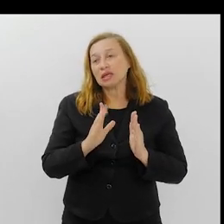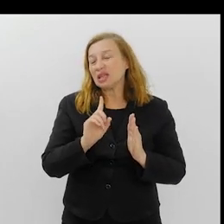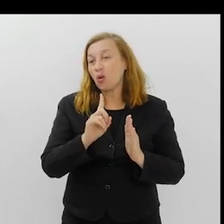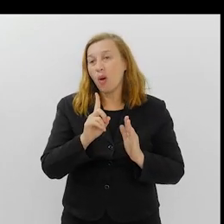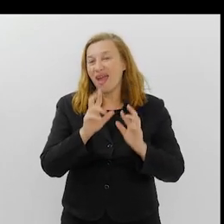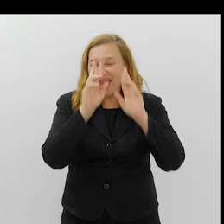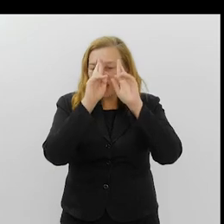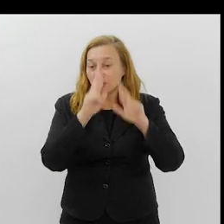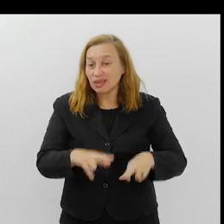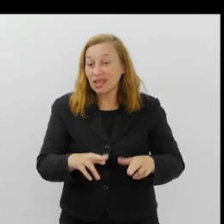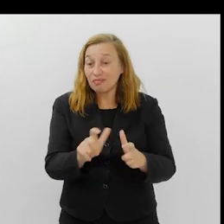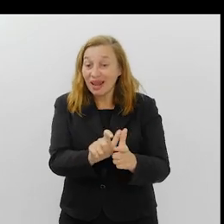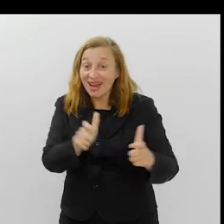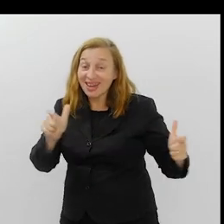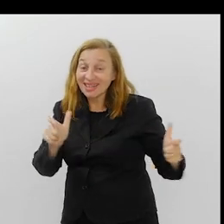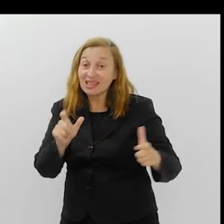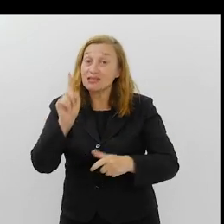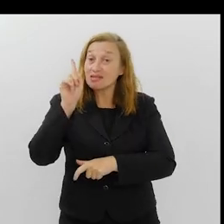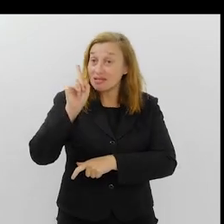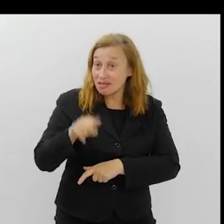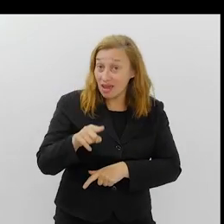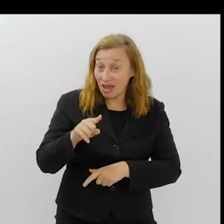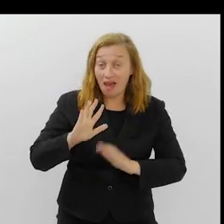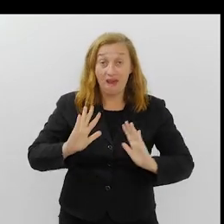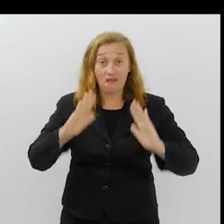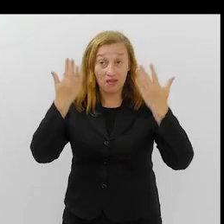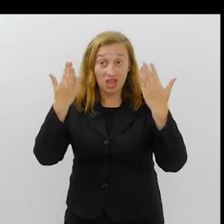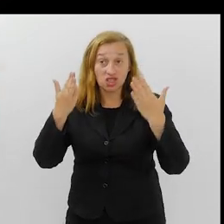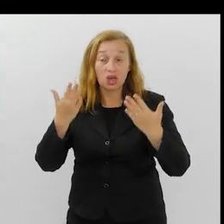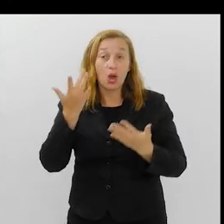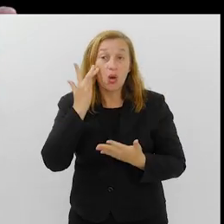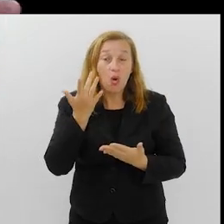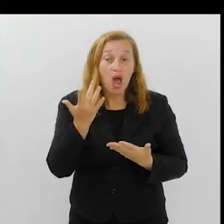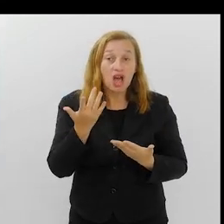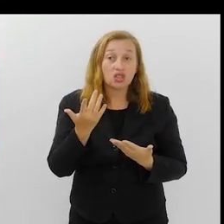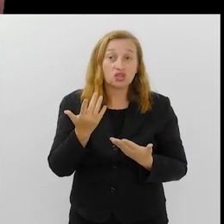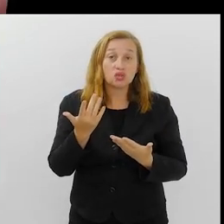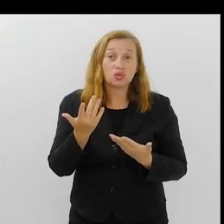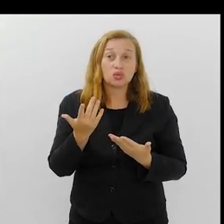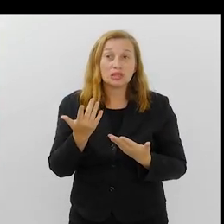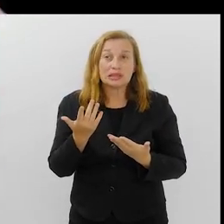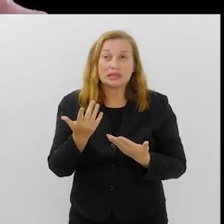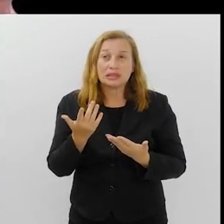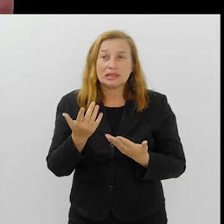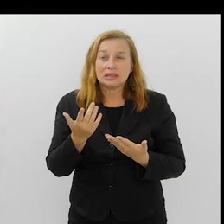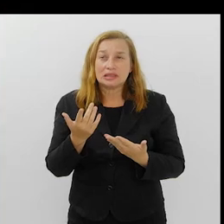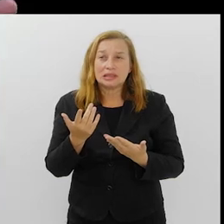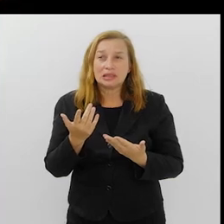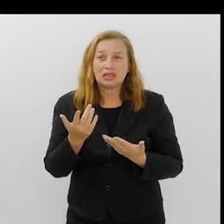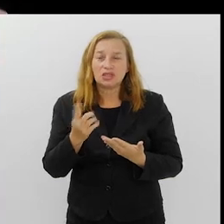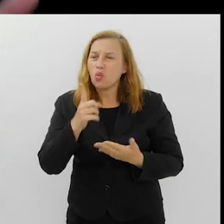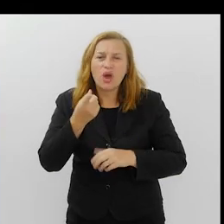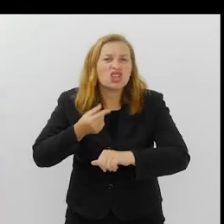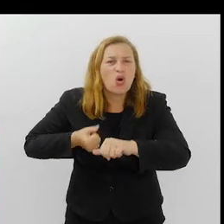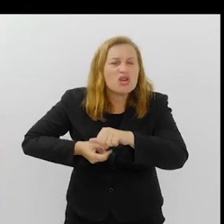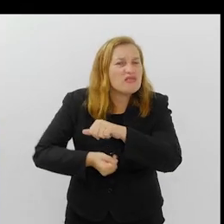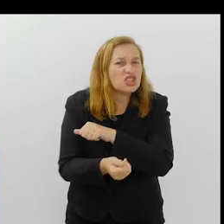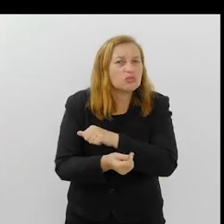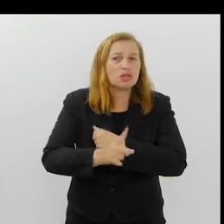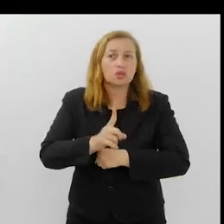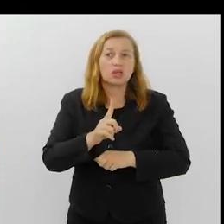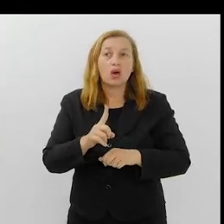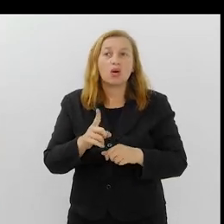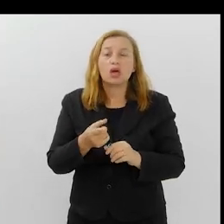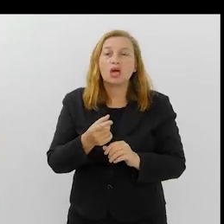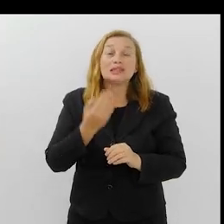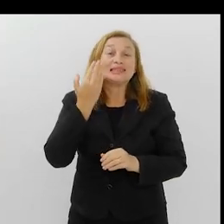é, da importância que ela tem. Acho que ela... E respeitada, eu não estou dizendo só de investimento,